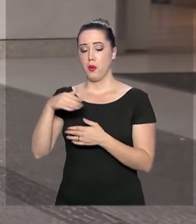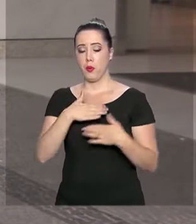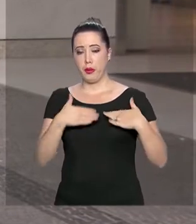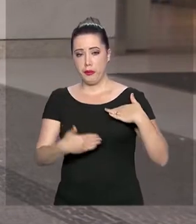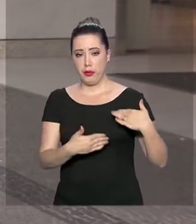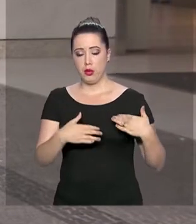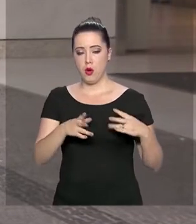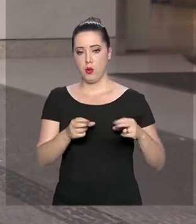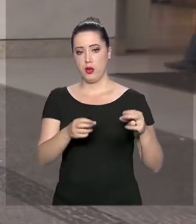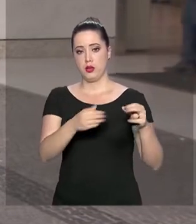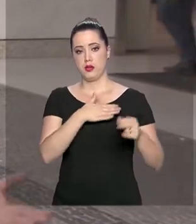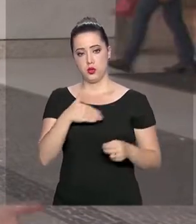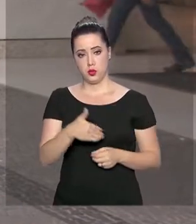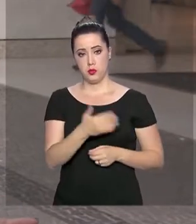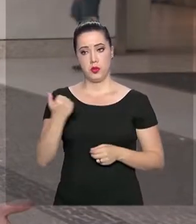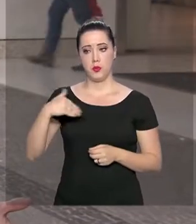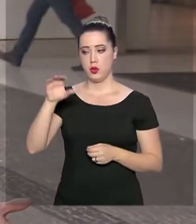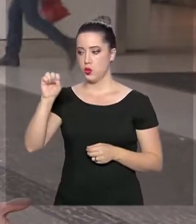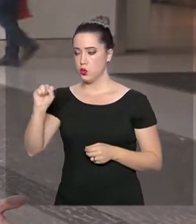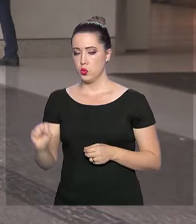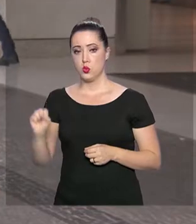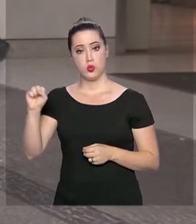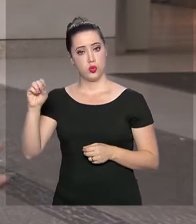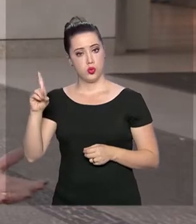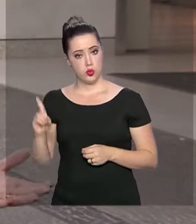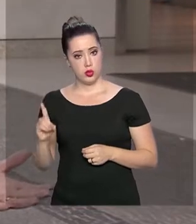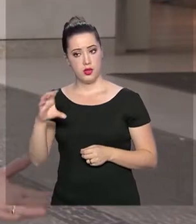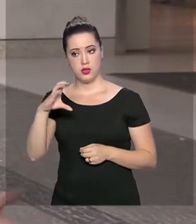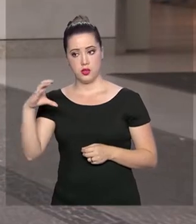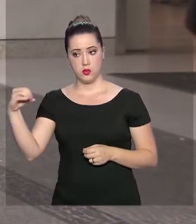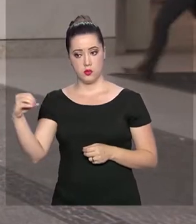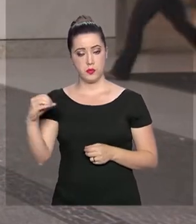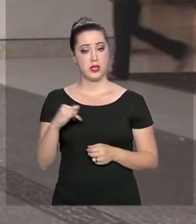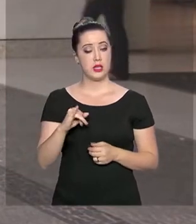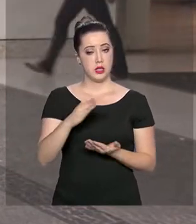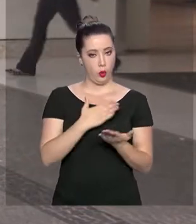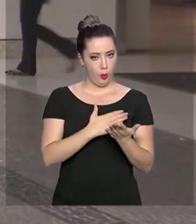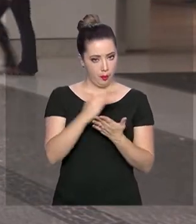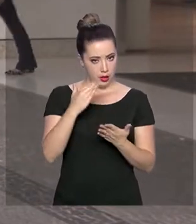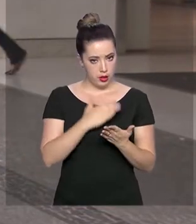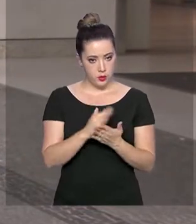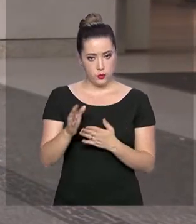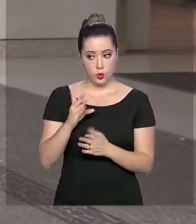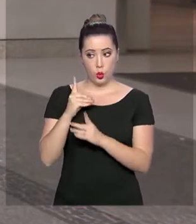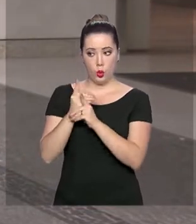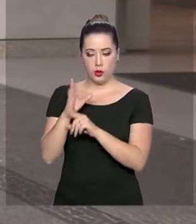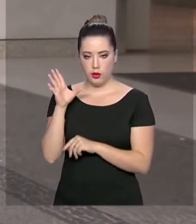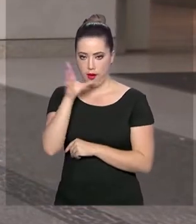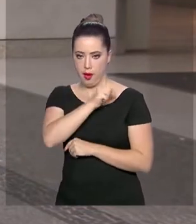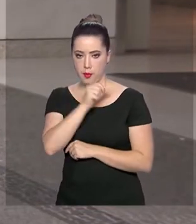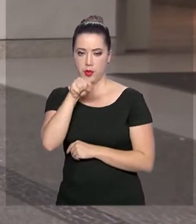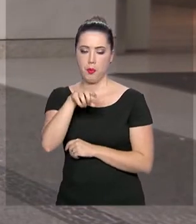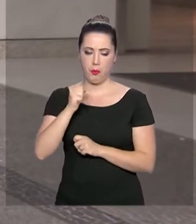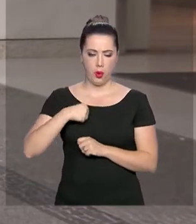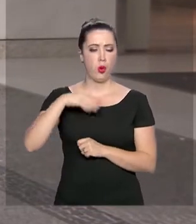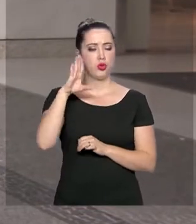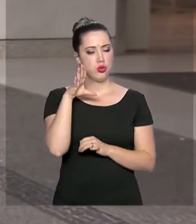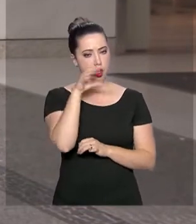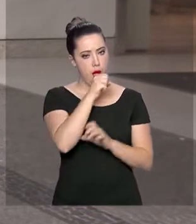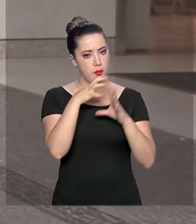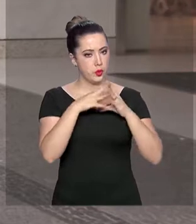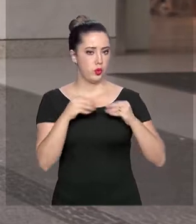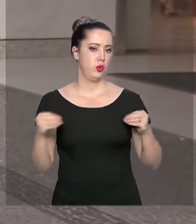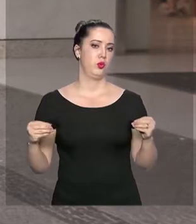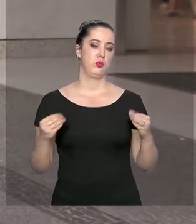sudeste, centro-oeste e nordeste do país. Quando detectado nas fases iniciais, ele pode ser tratado de forma mais rápida e